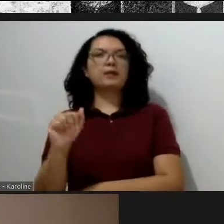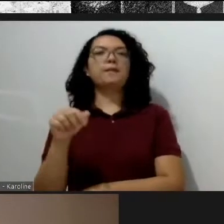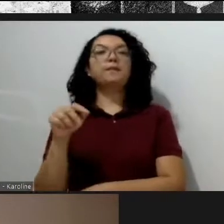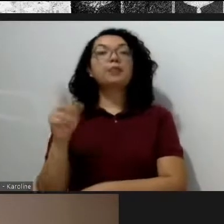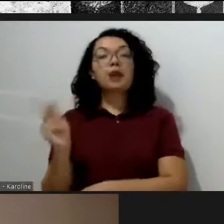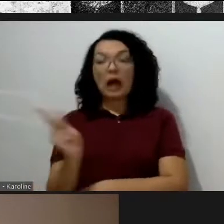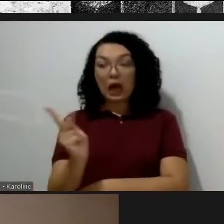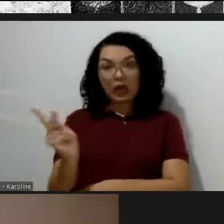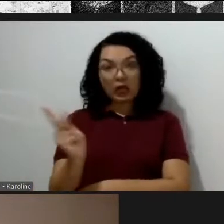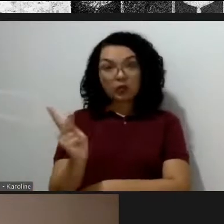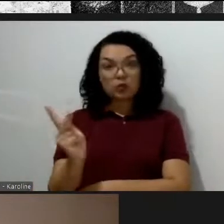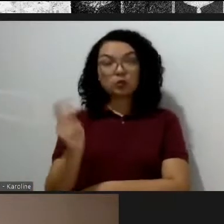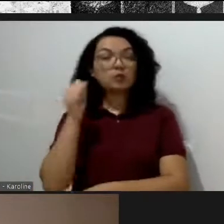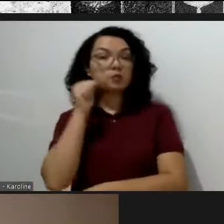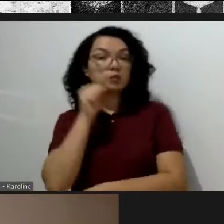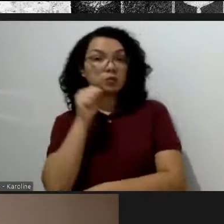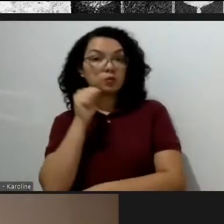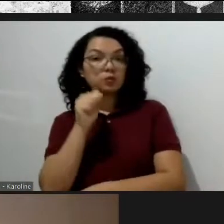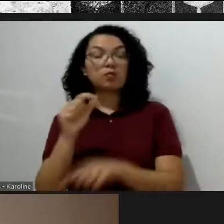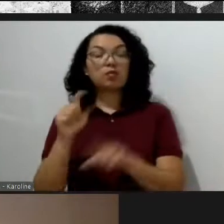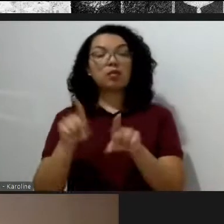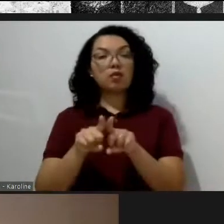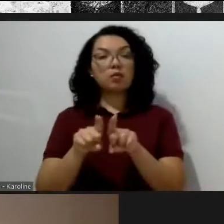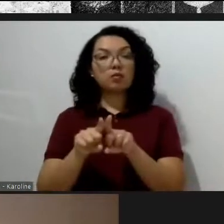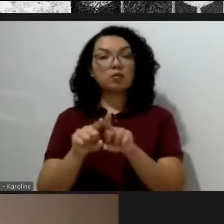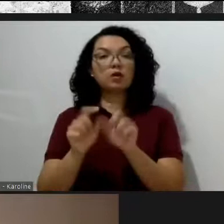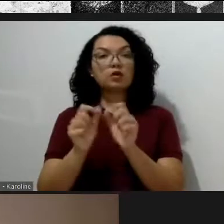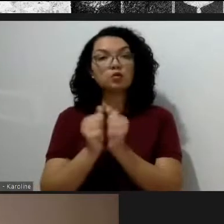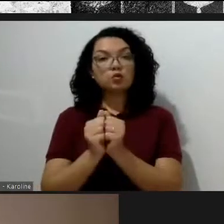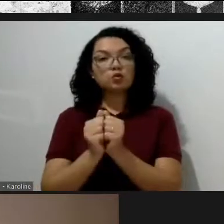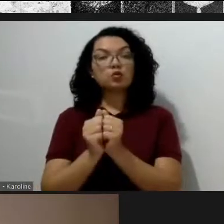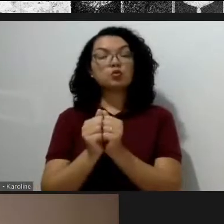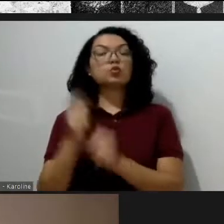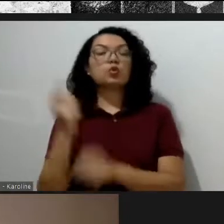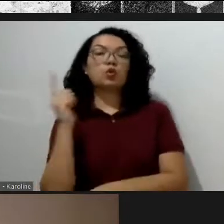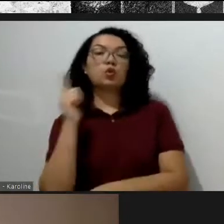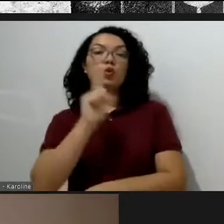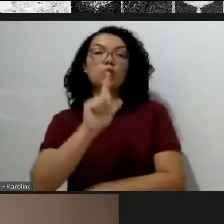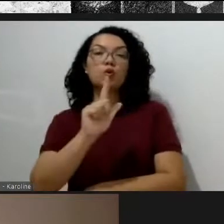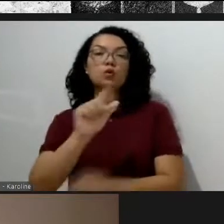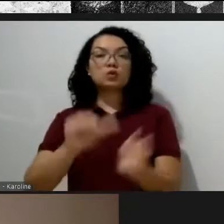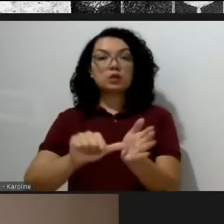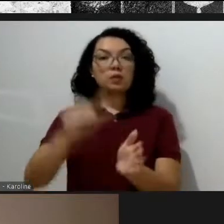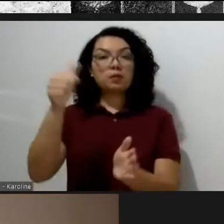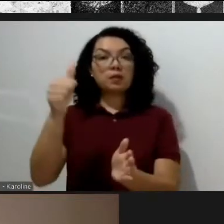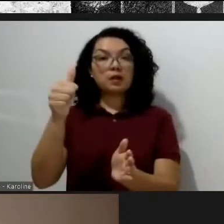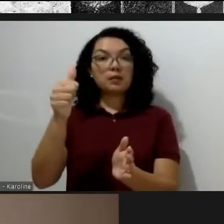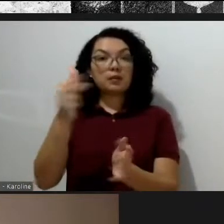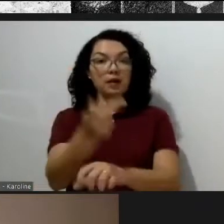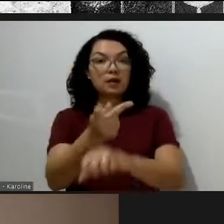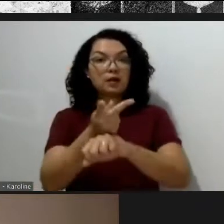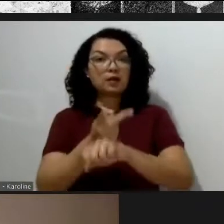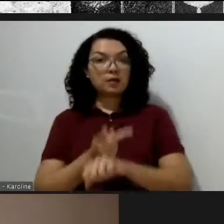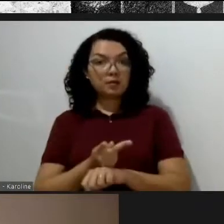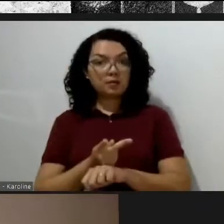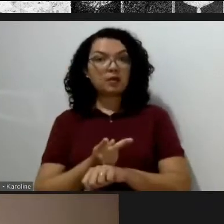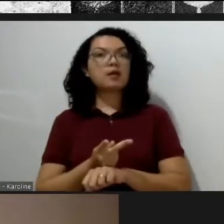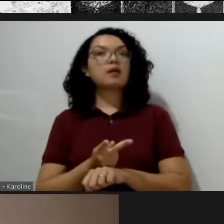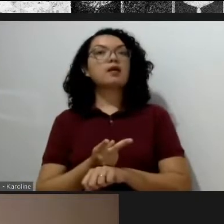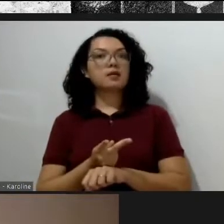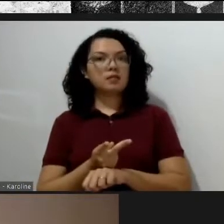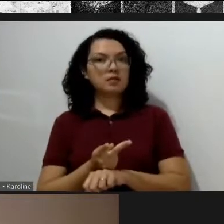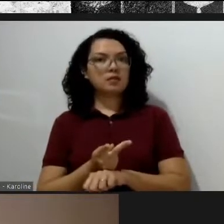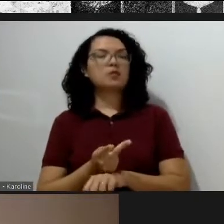teve o primeiro lugar no concurso do pavilhão do Chile para a Expo Dubai de